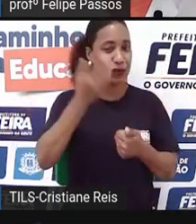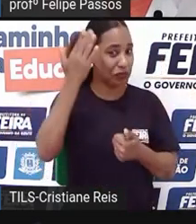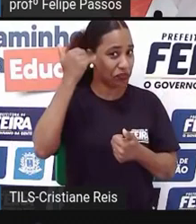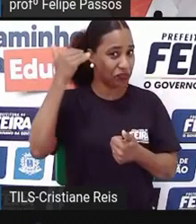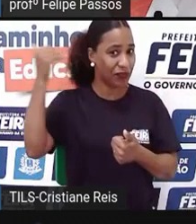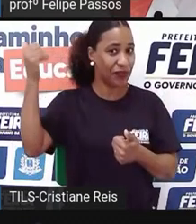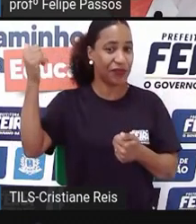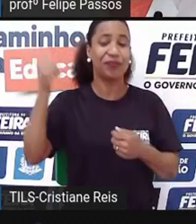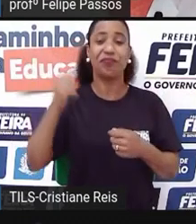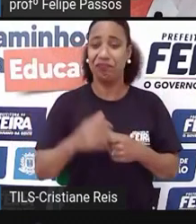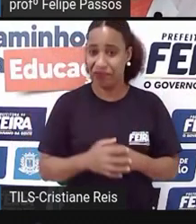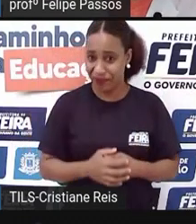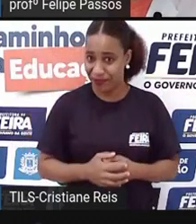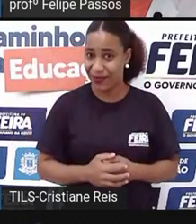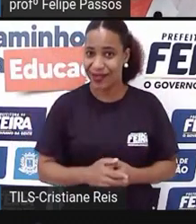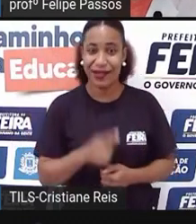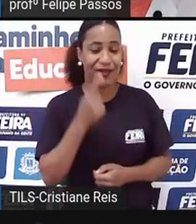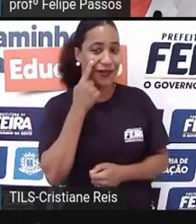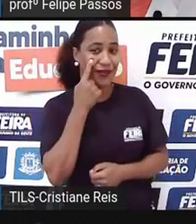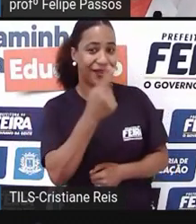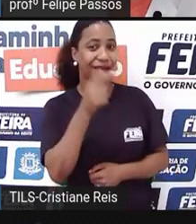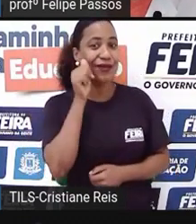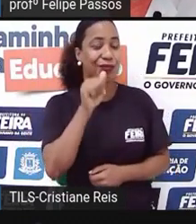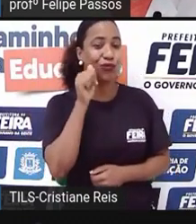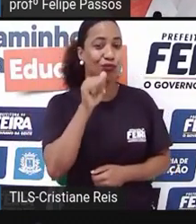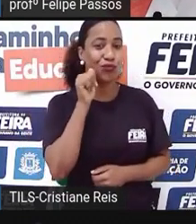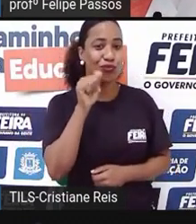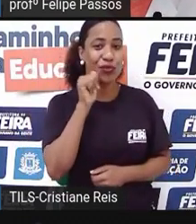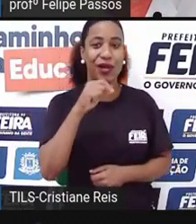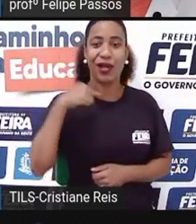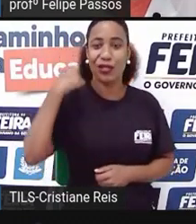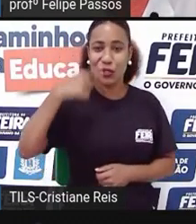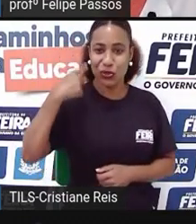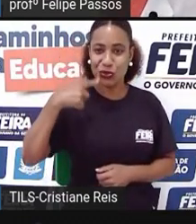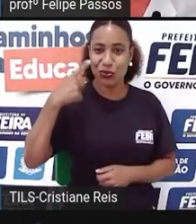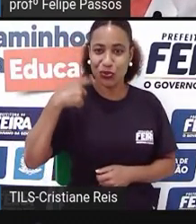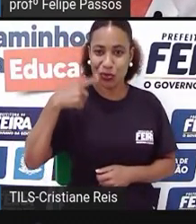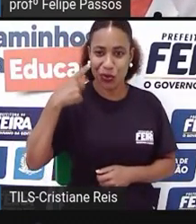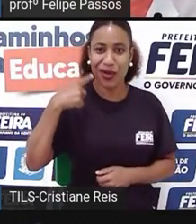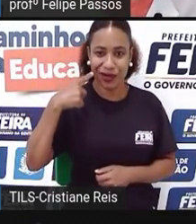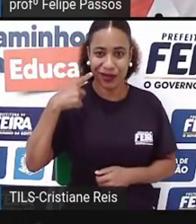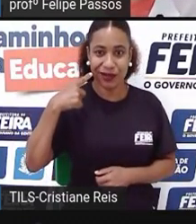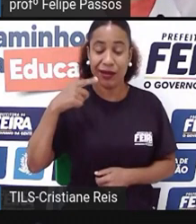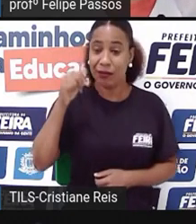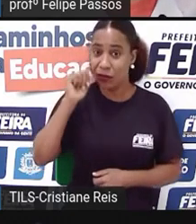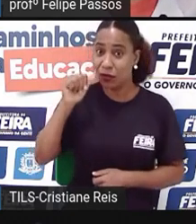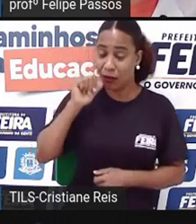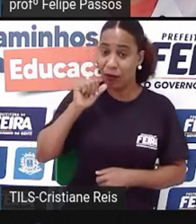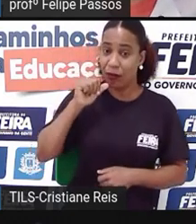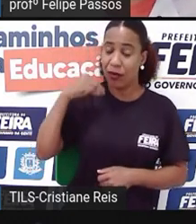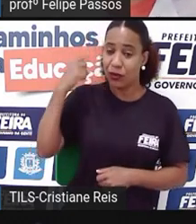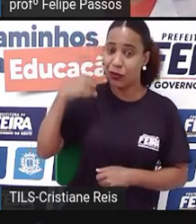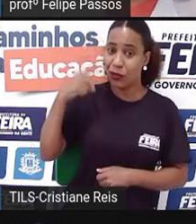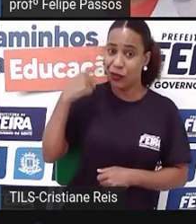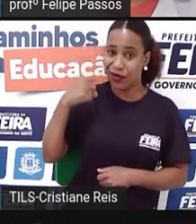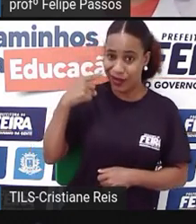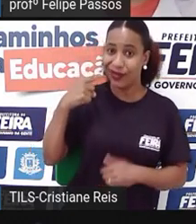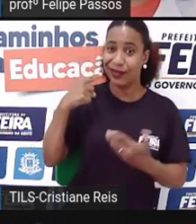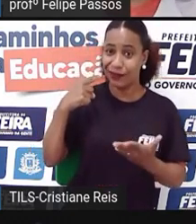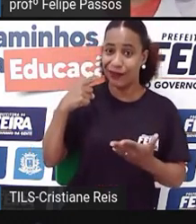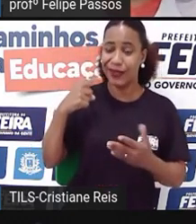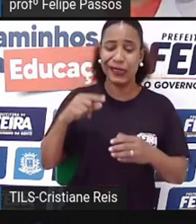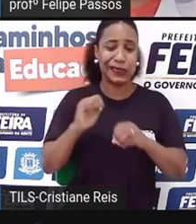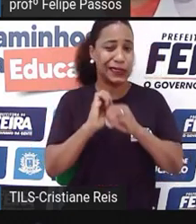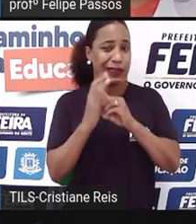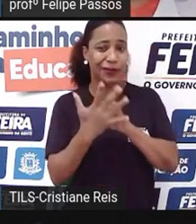advogada que teve aí esse rompimento da sua rotina e ela descobriu, se redescobriu,